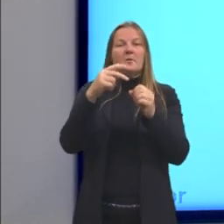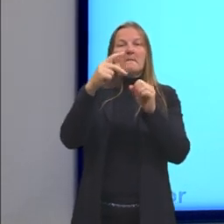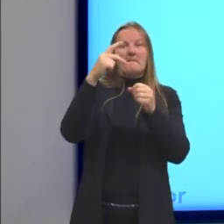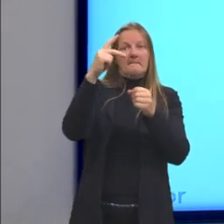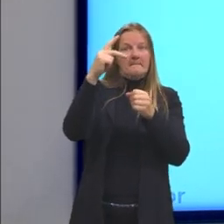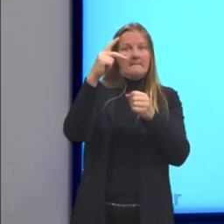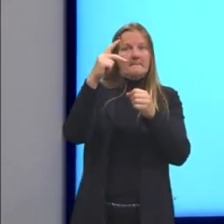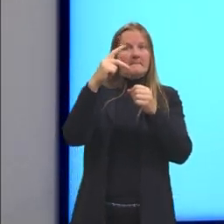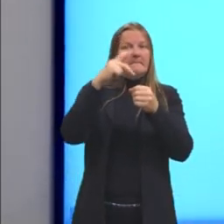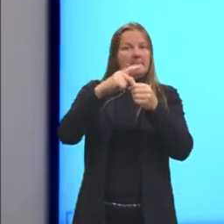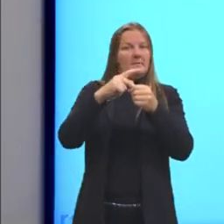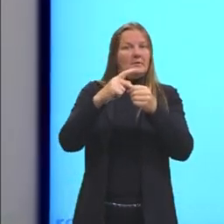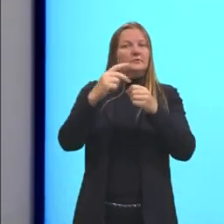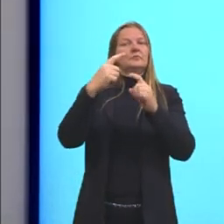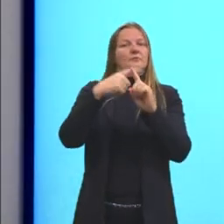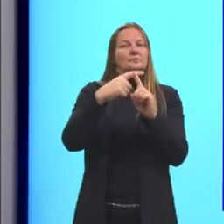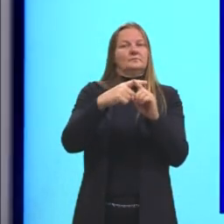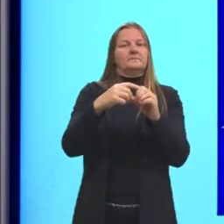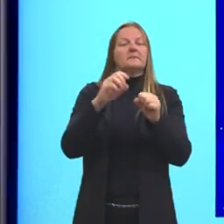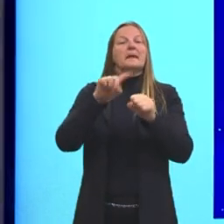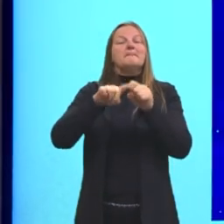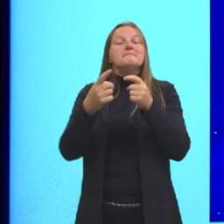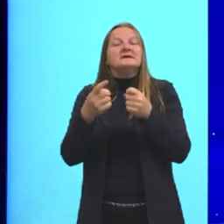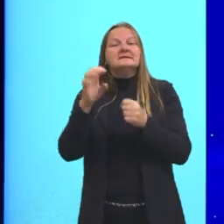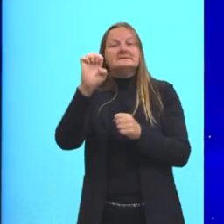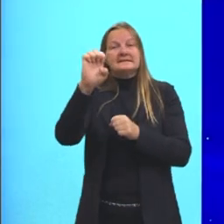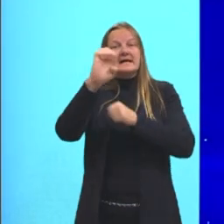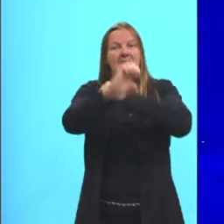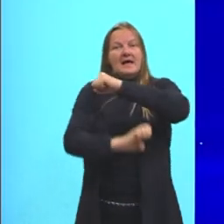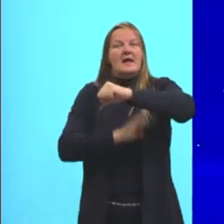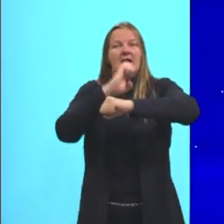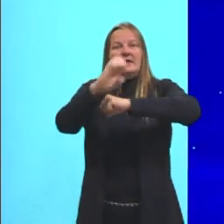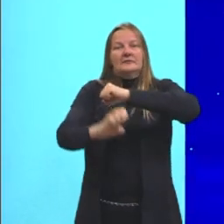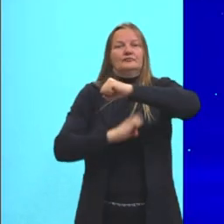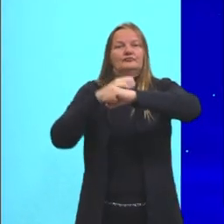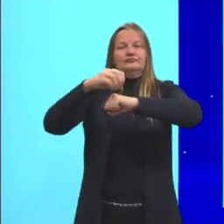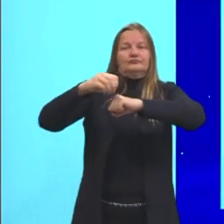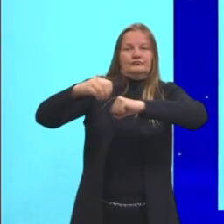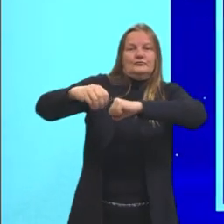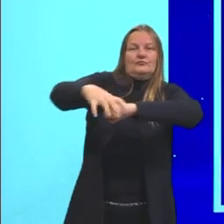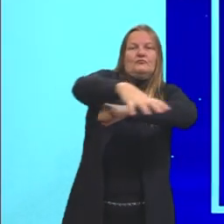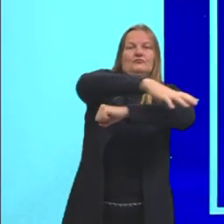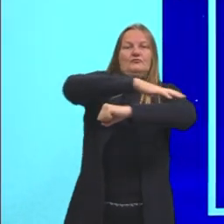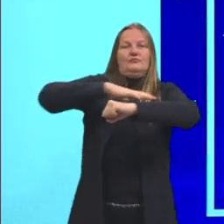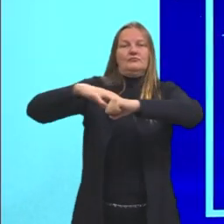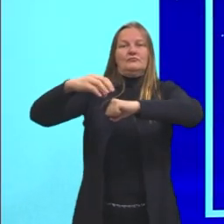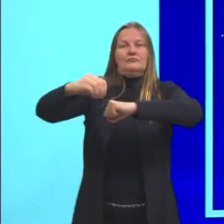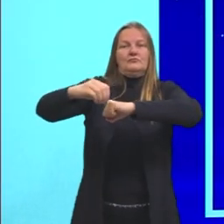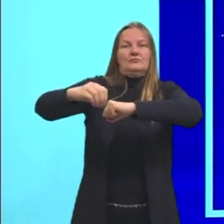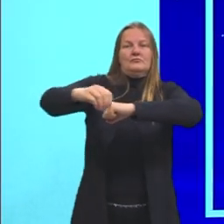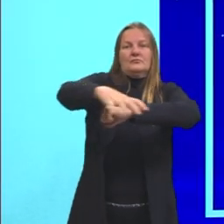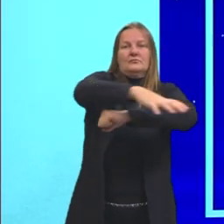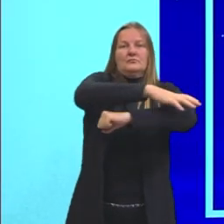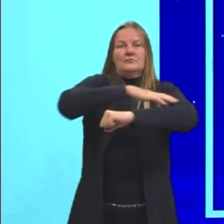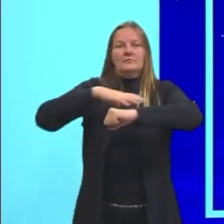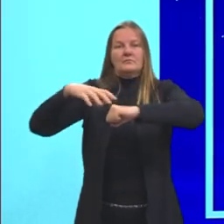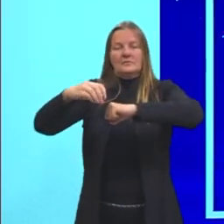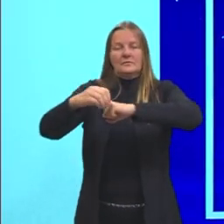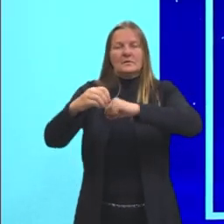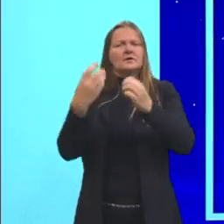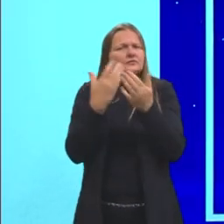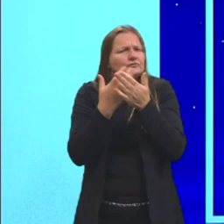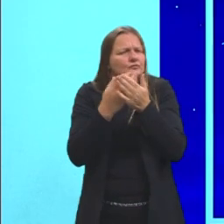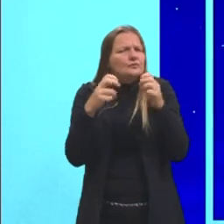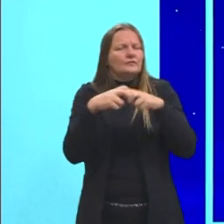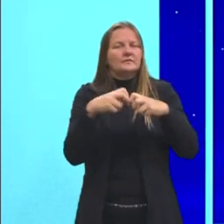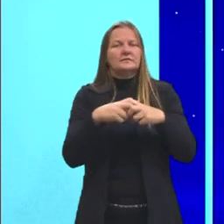coloca ao redor, nas órbitas, os elétrons, porque é eles que vão ser mais importantes para a gente no estudo da física. Então, aqui a gente tem um